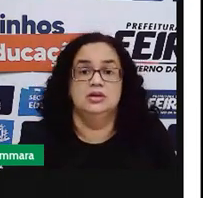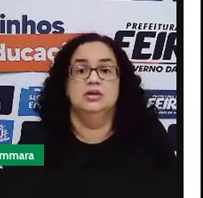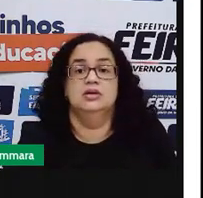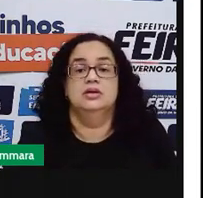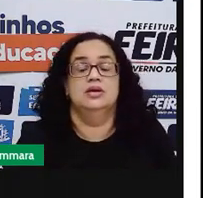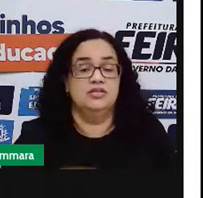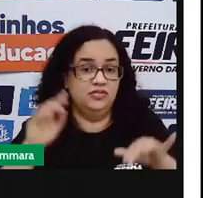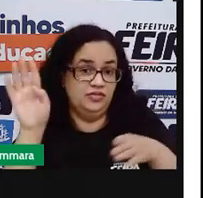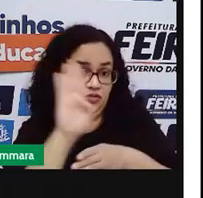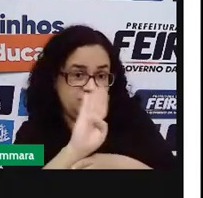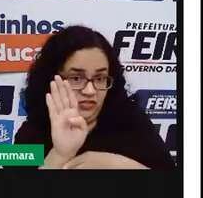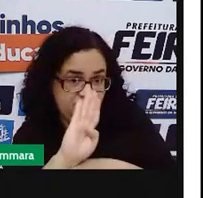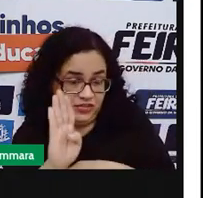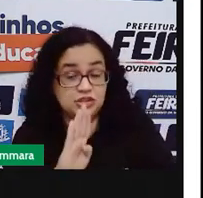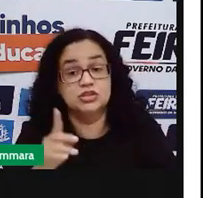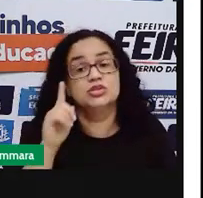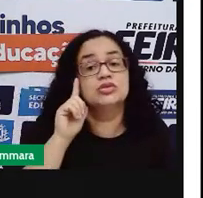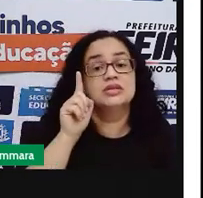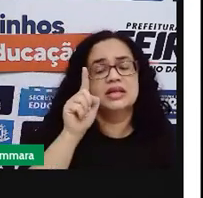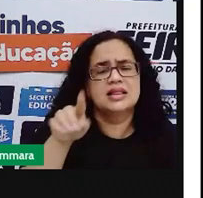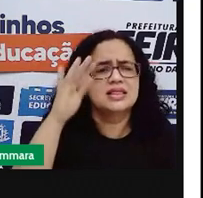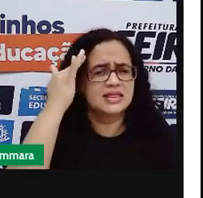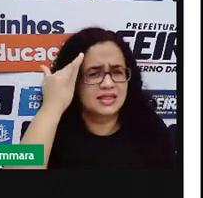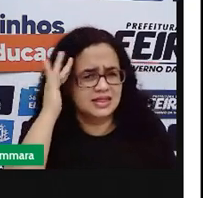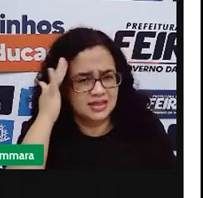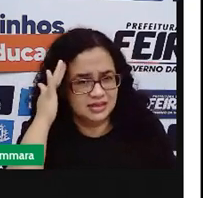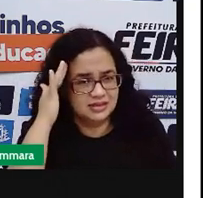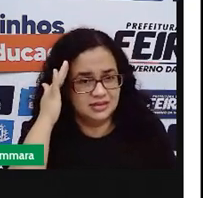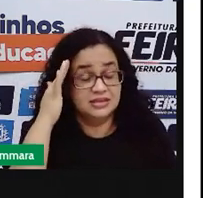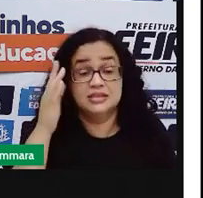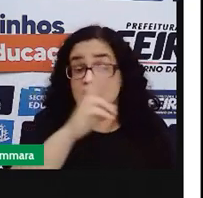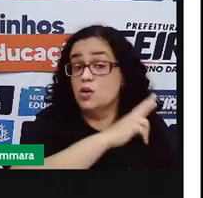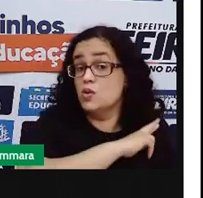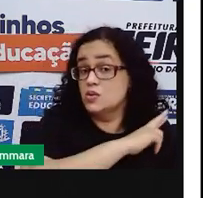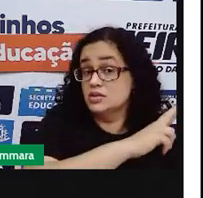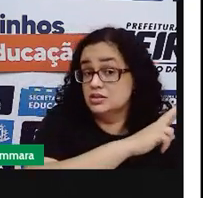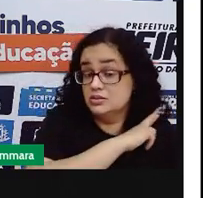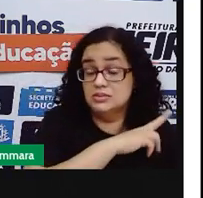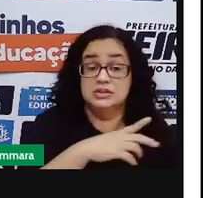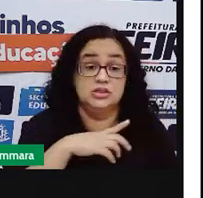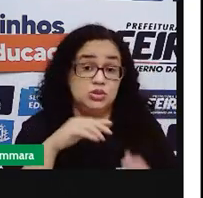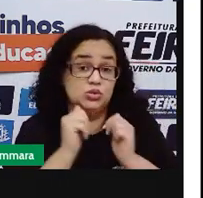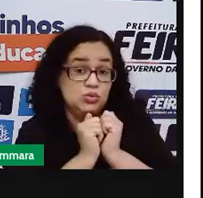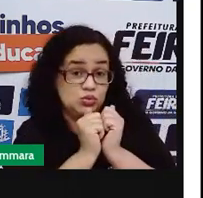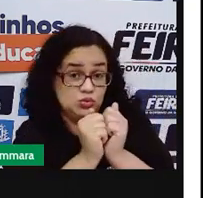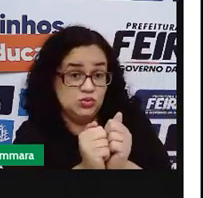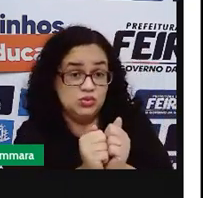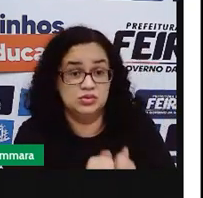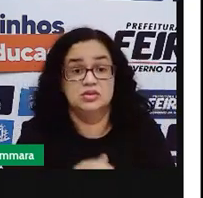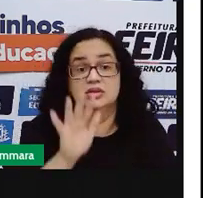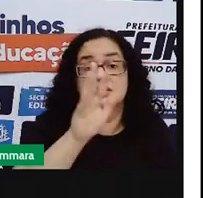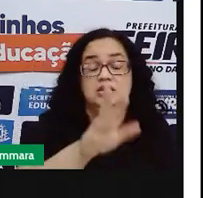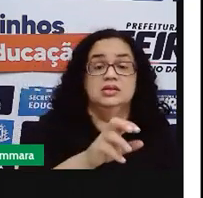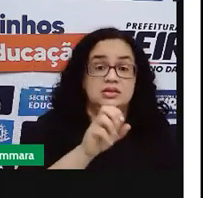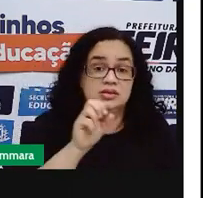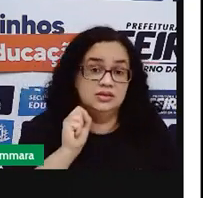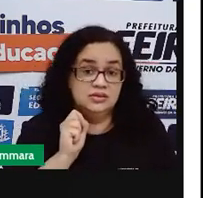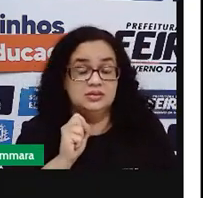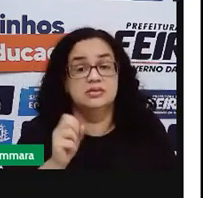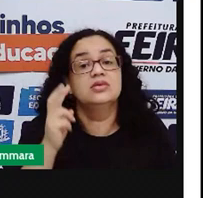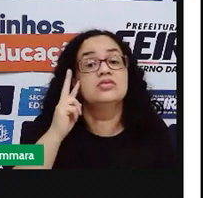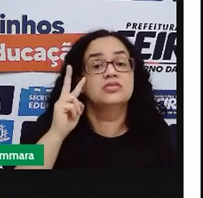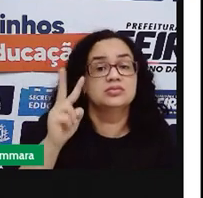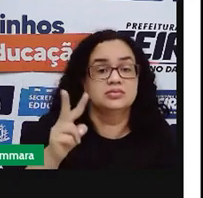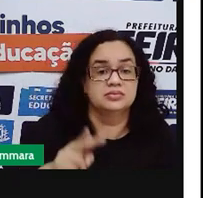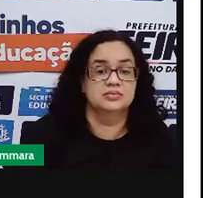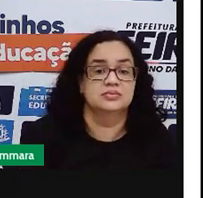você assista a esse vídeo aqui, para você entender. Se o seu responsável estiver aí do lado, chama ele para lado e vamos assistir